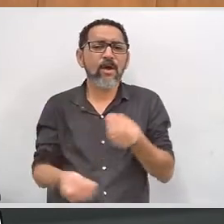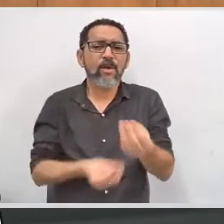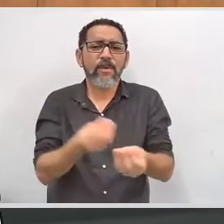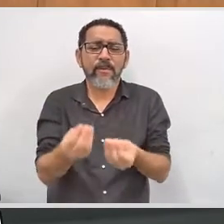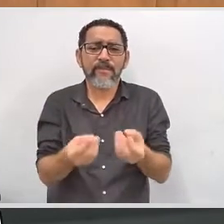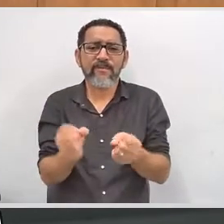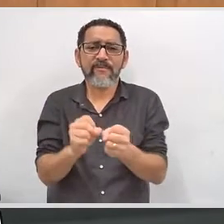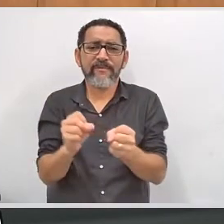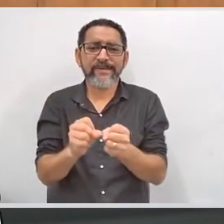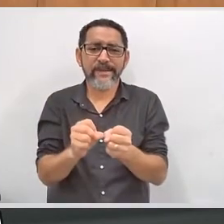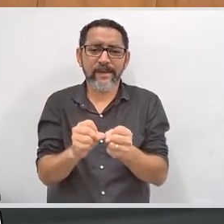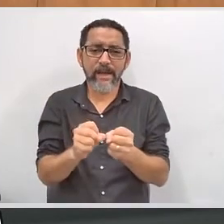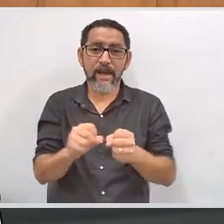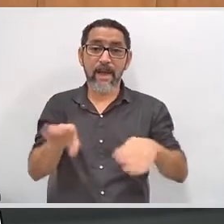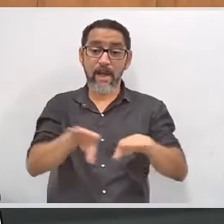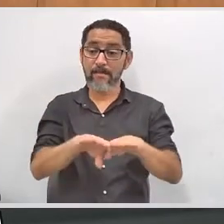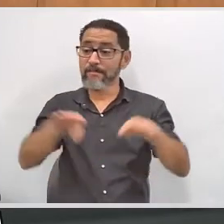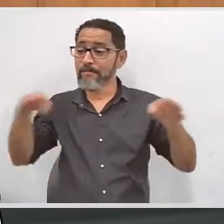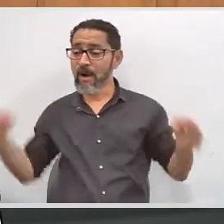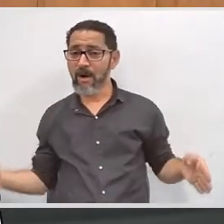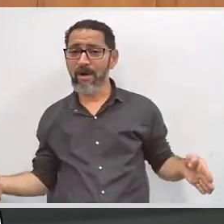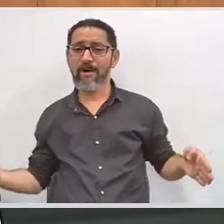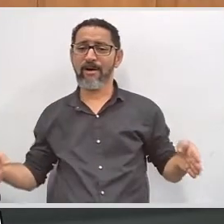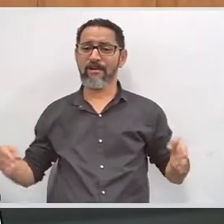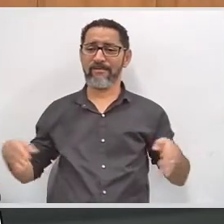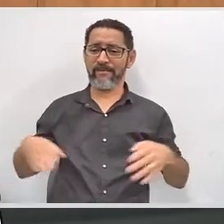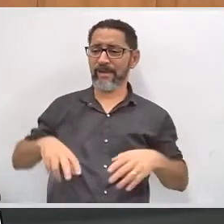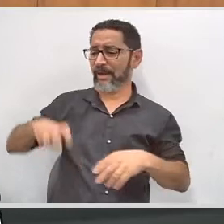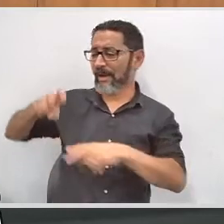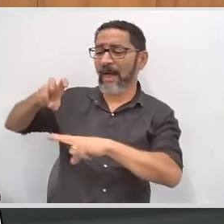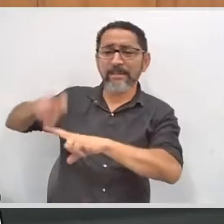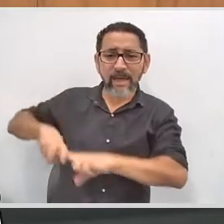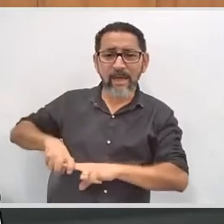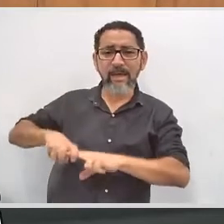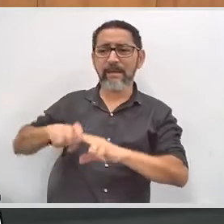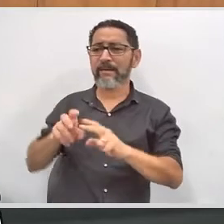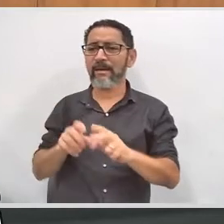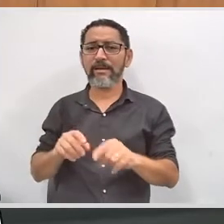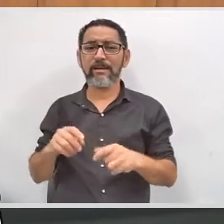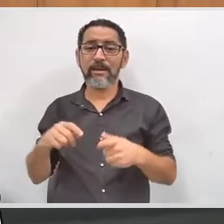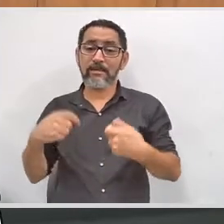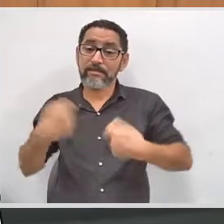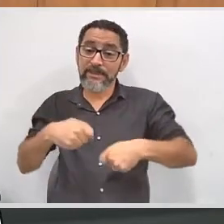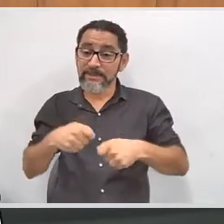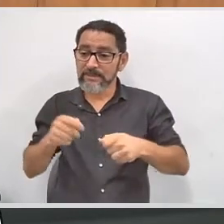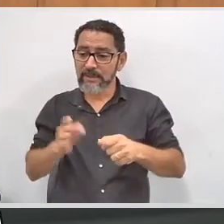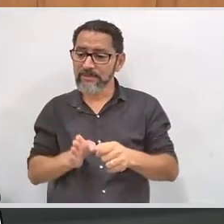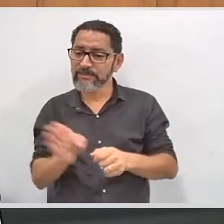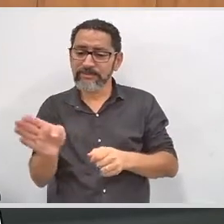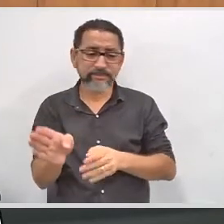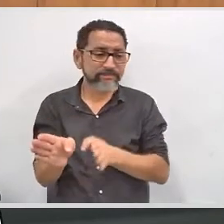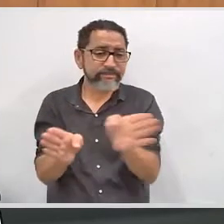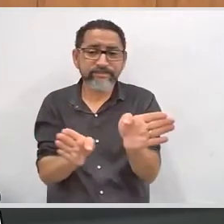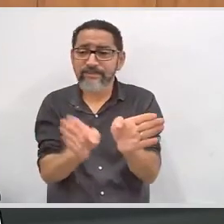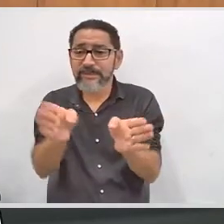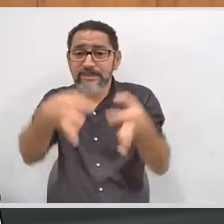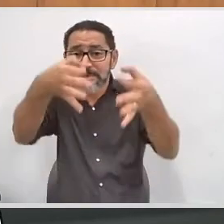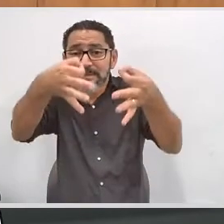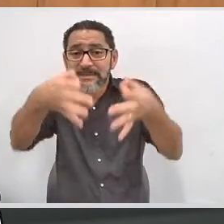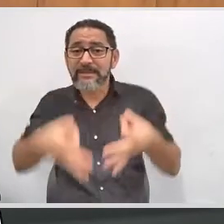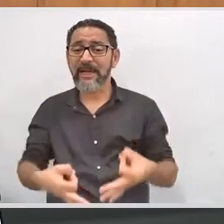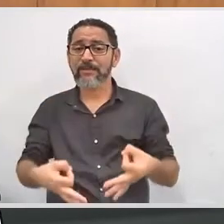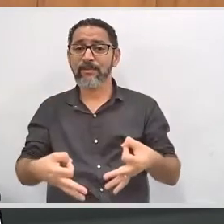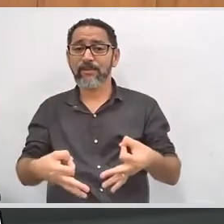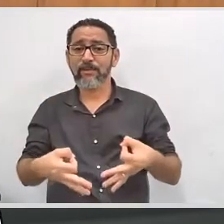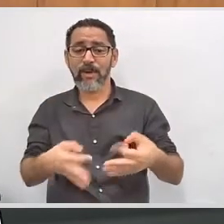layout necessário dos móveis para que não haja problema de deambulação pela sessão eleitoral. Isso envolve um